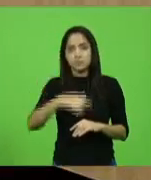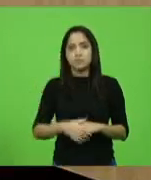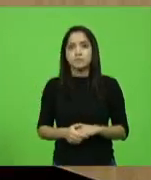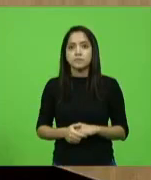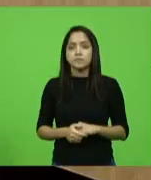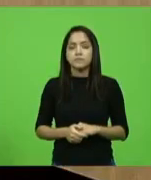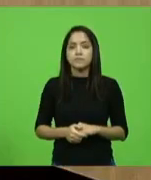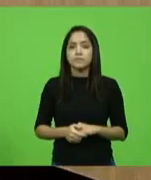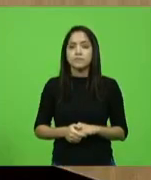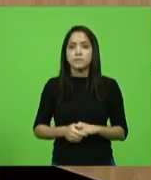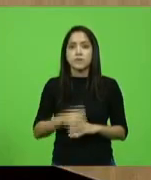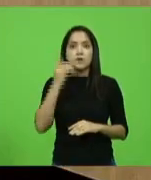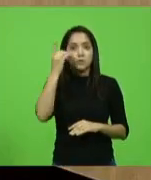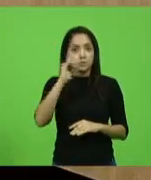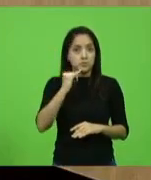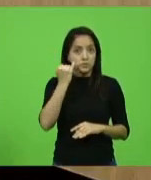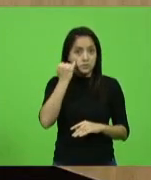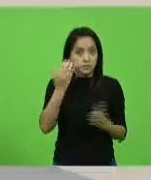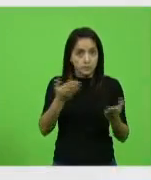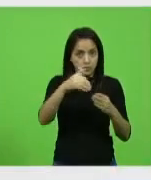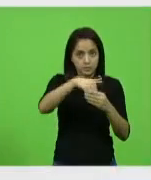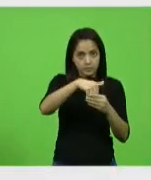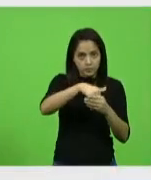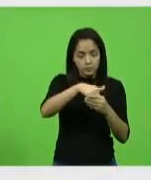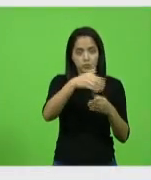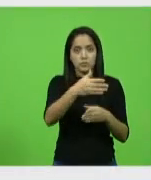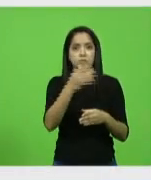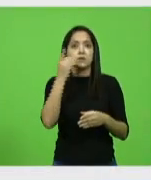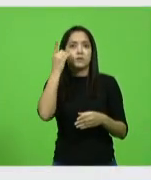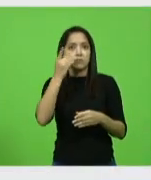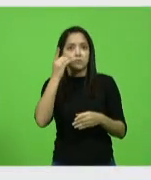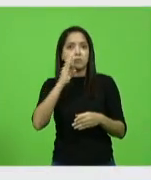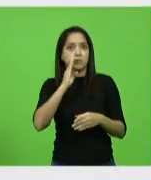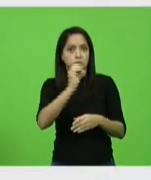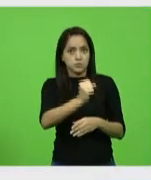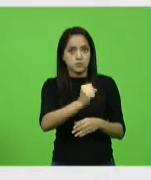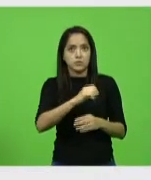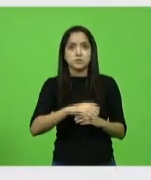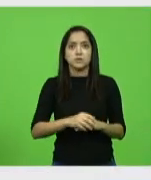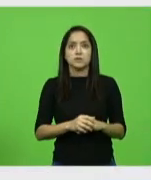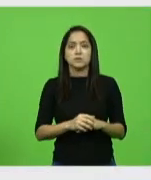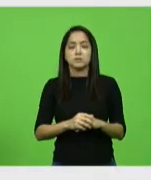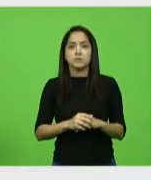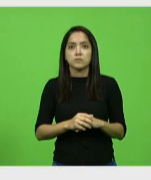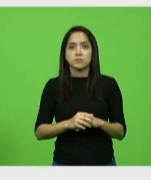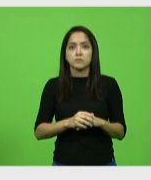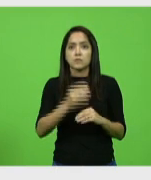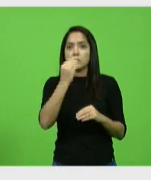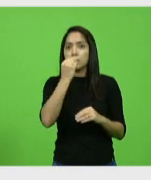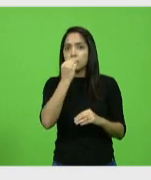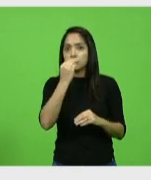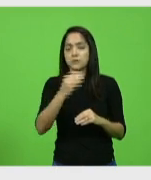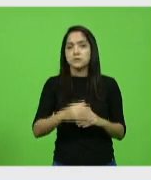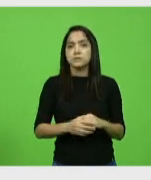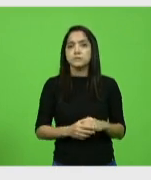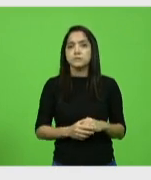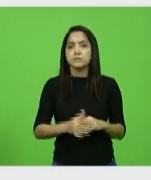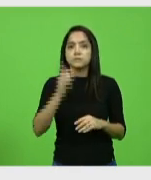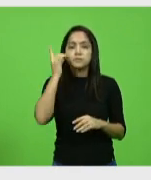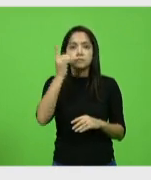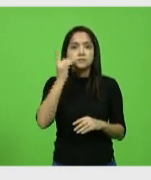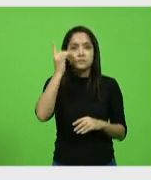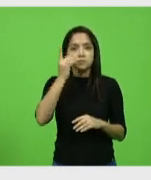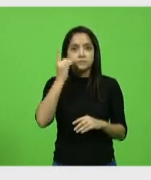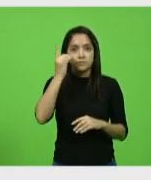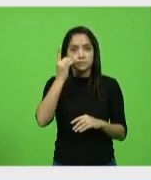O deputado Jessé Lopes vota no deputado Bruno Souza, no deputado Moacir Sopelsa, vota no